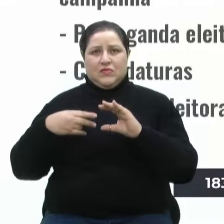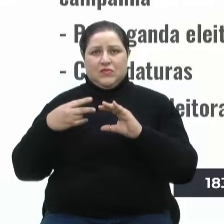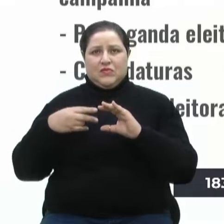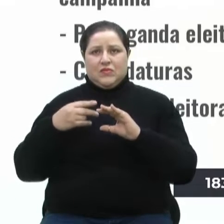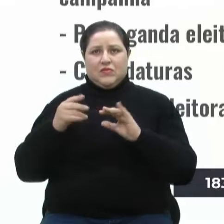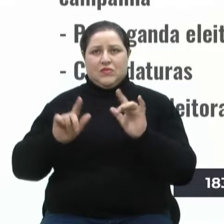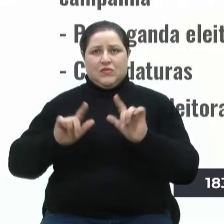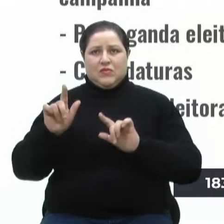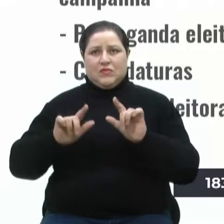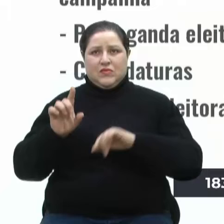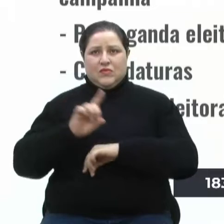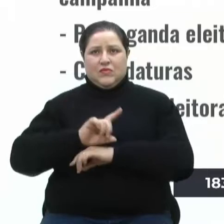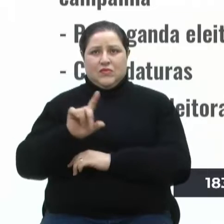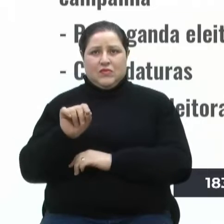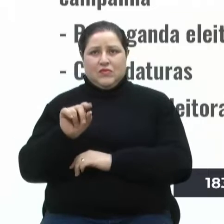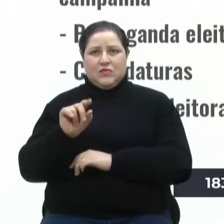10,